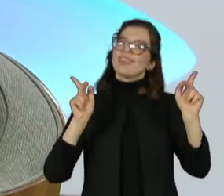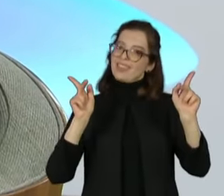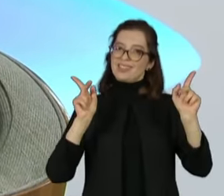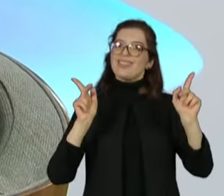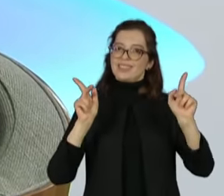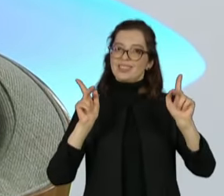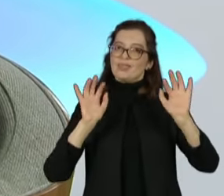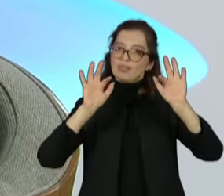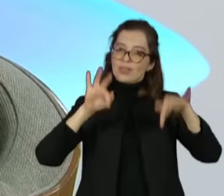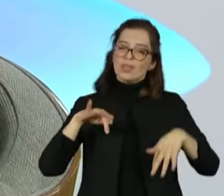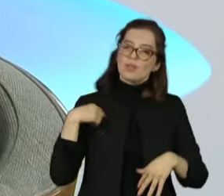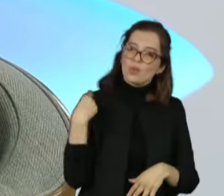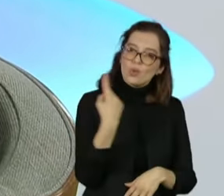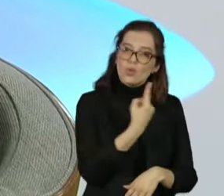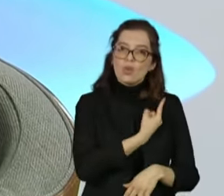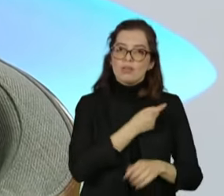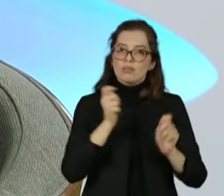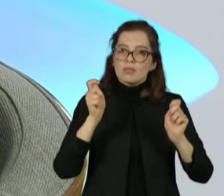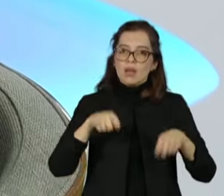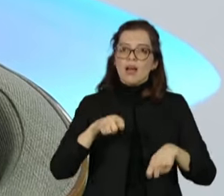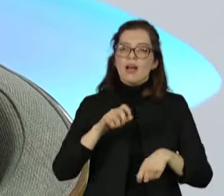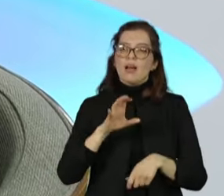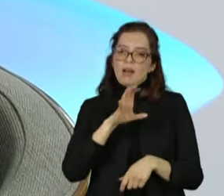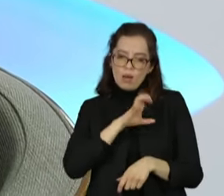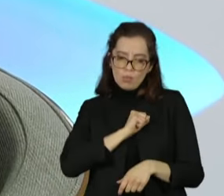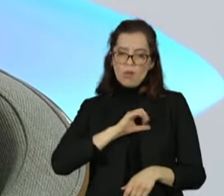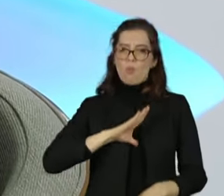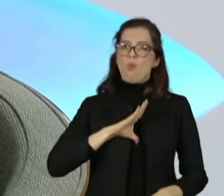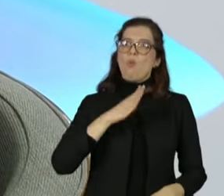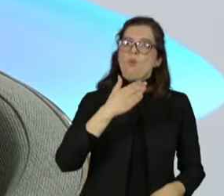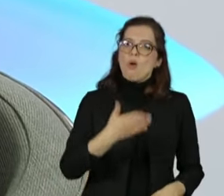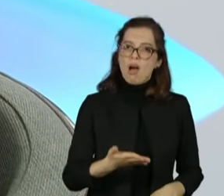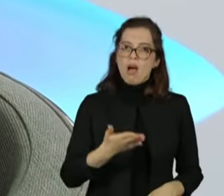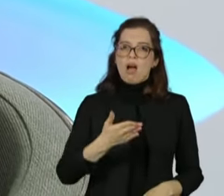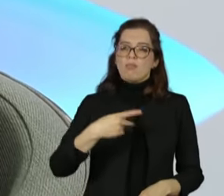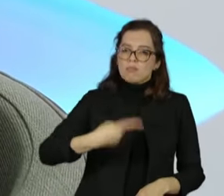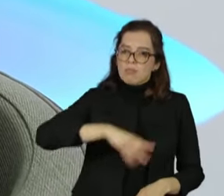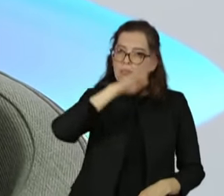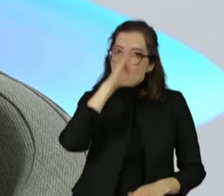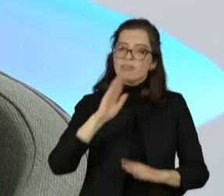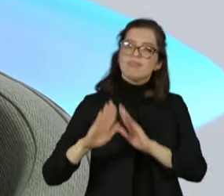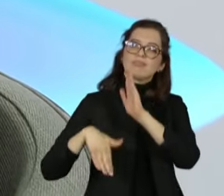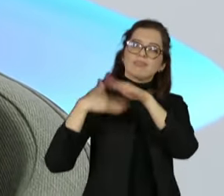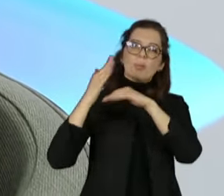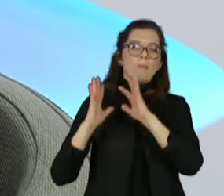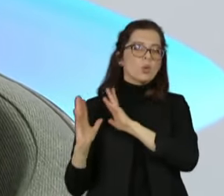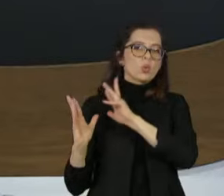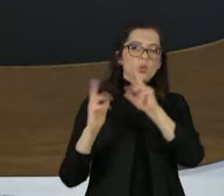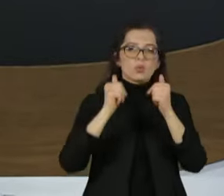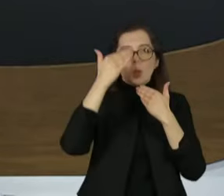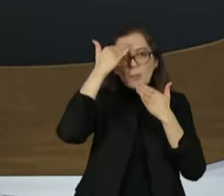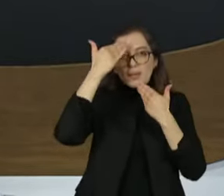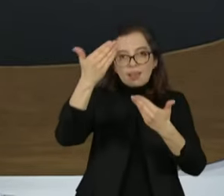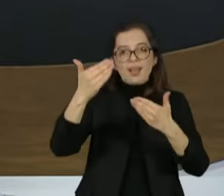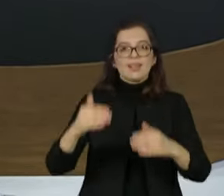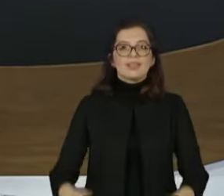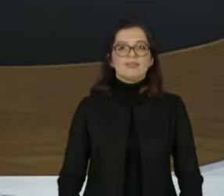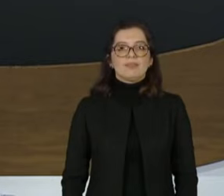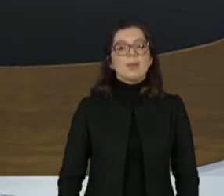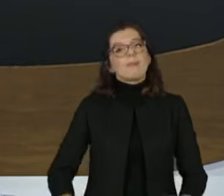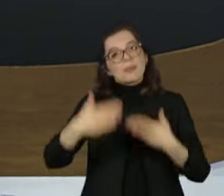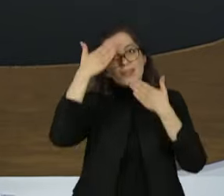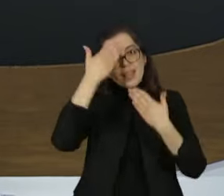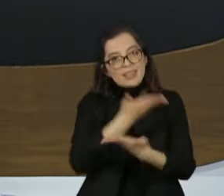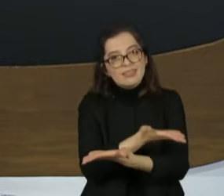sim, nós podemos, com amor e com coragem, reconstruir o Brasil para todos e para todas. Muito obrigada. Obrigada, senhora. Agradeço